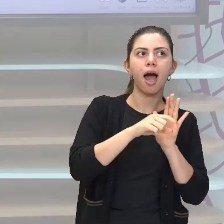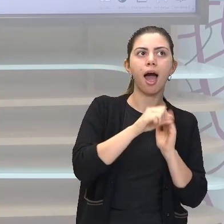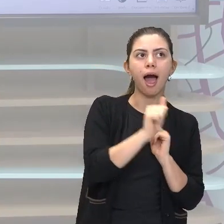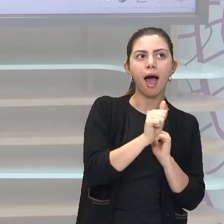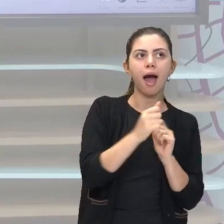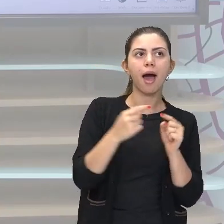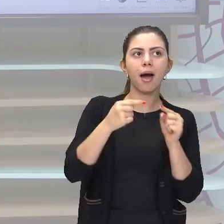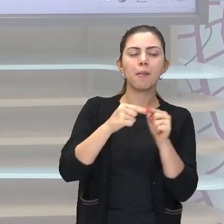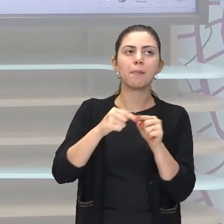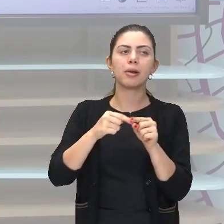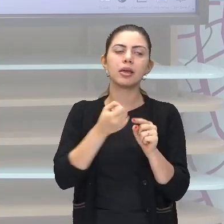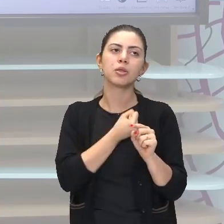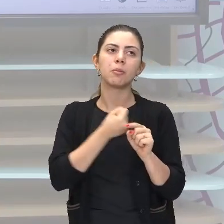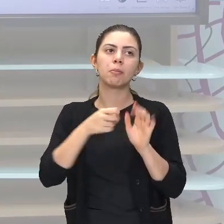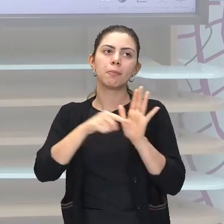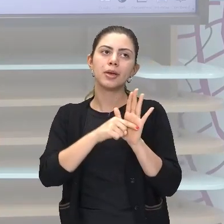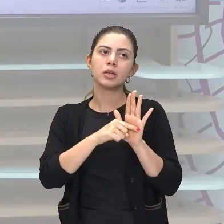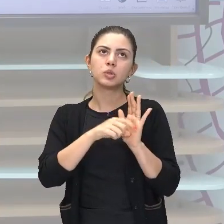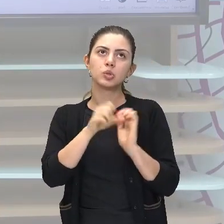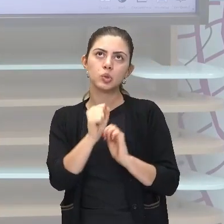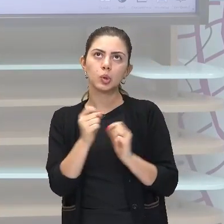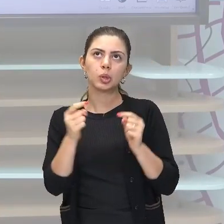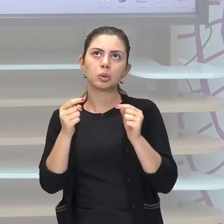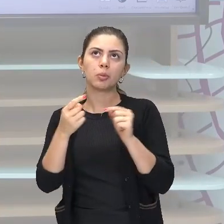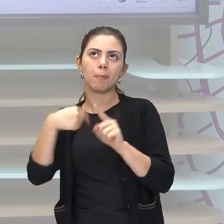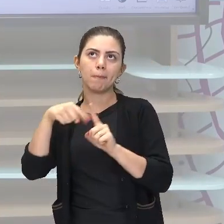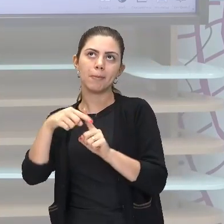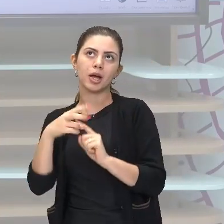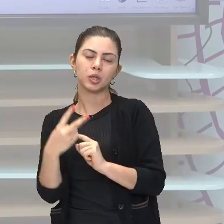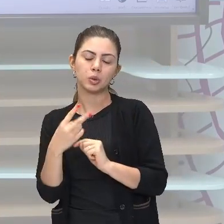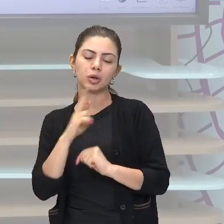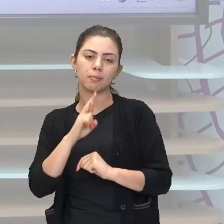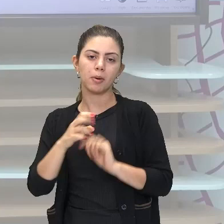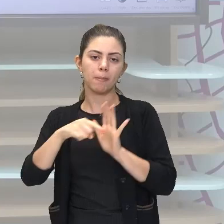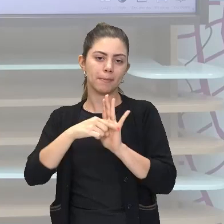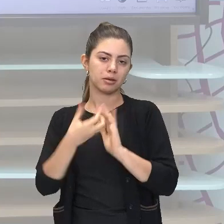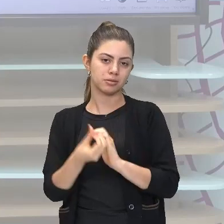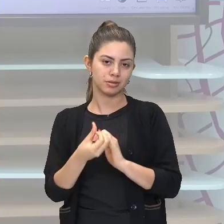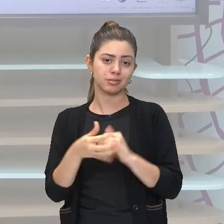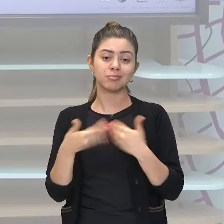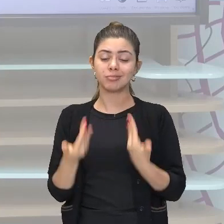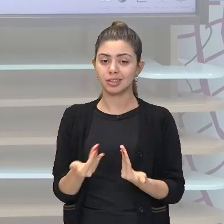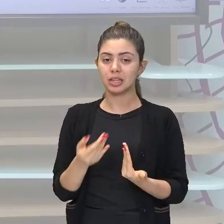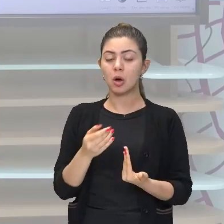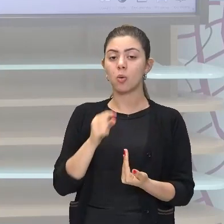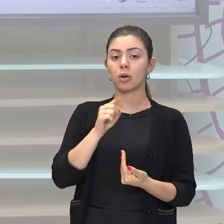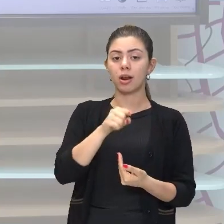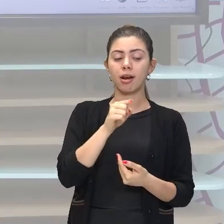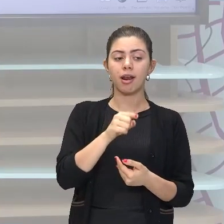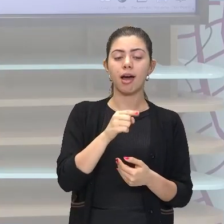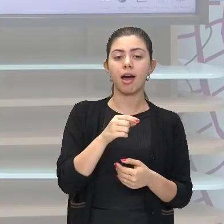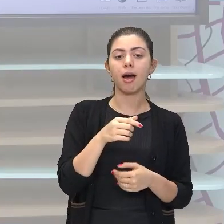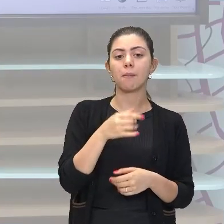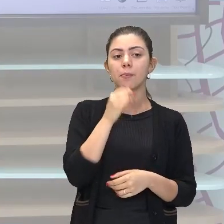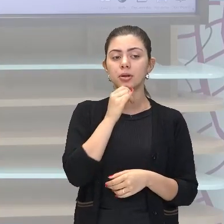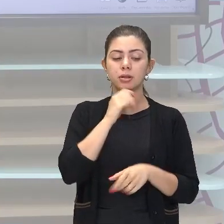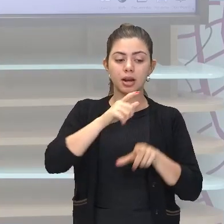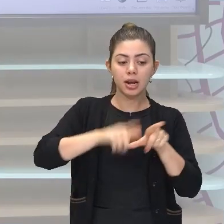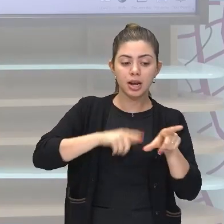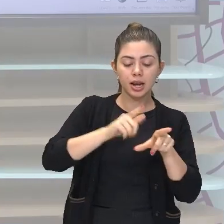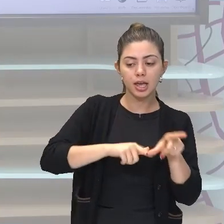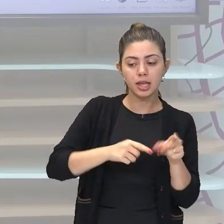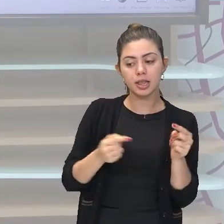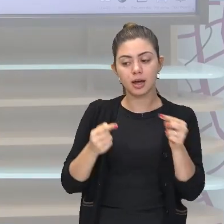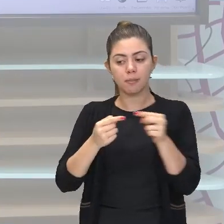ok, menos 8 mais 2 vai dar menos 6. Olha aí, eu só posso resolver depois que